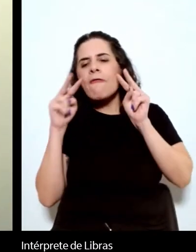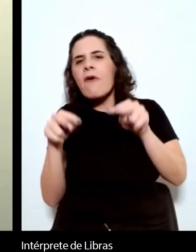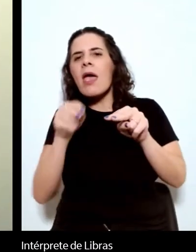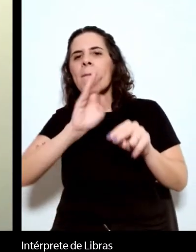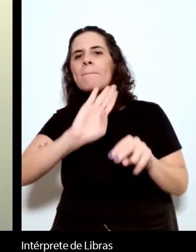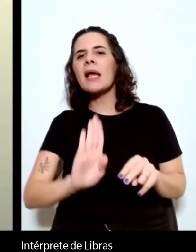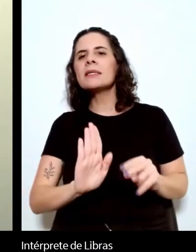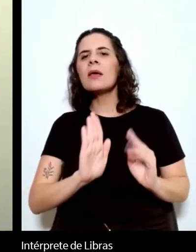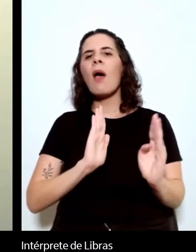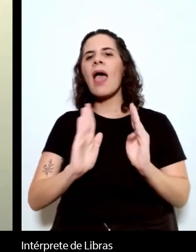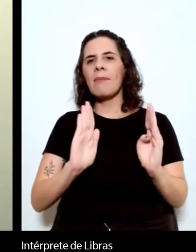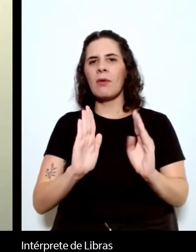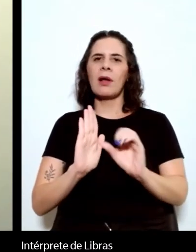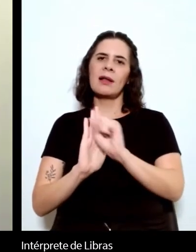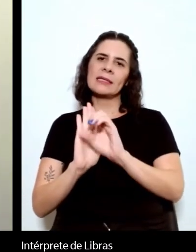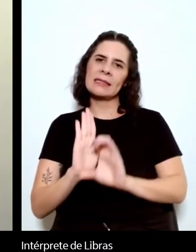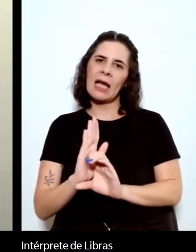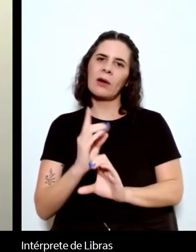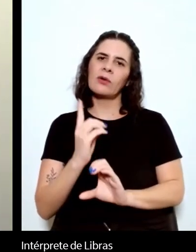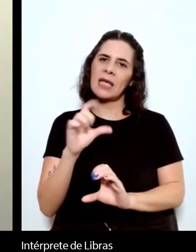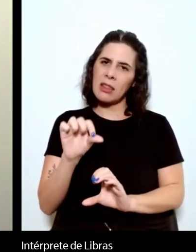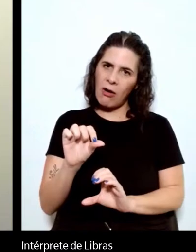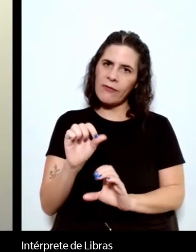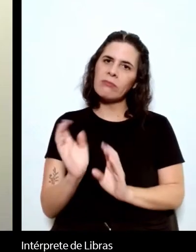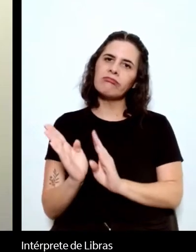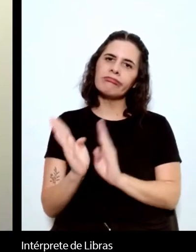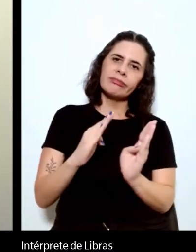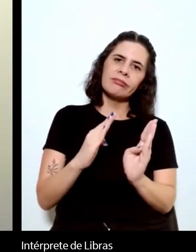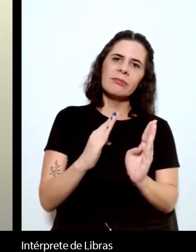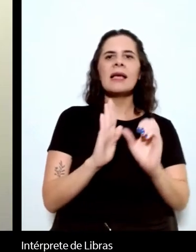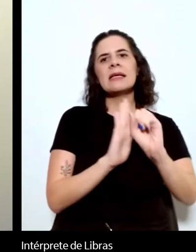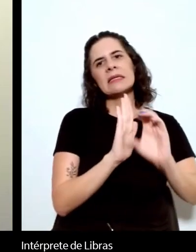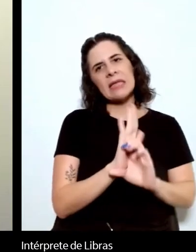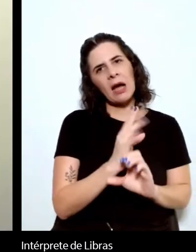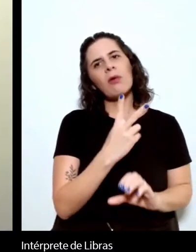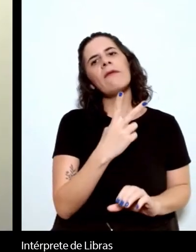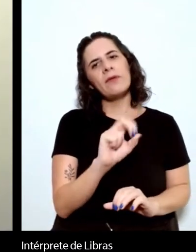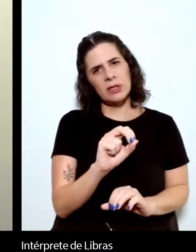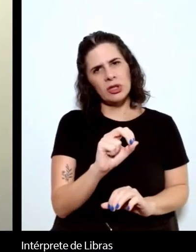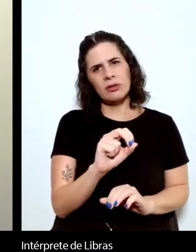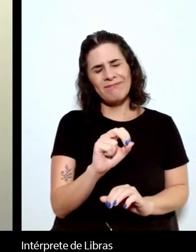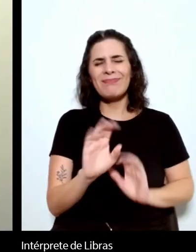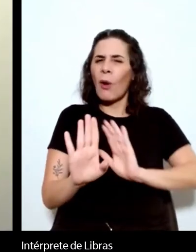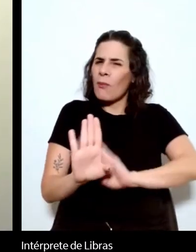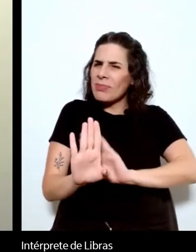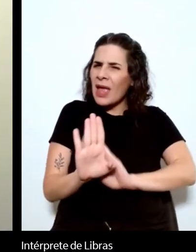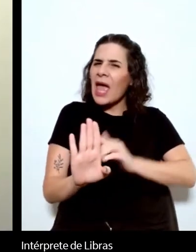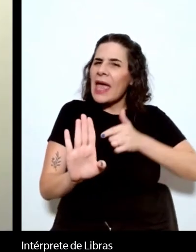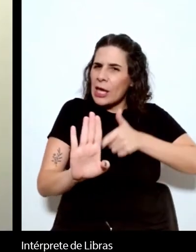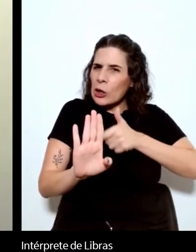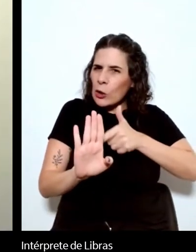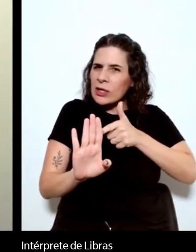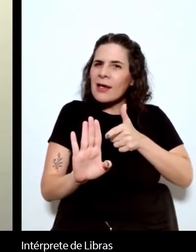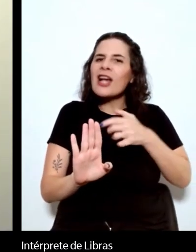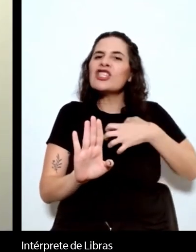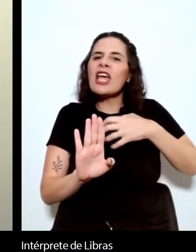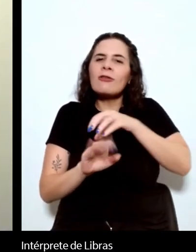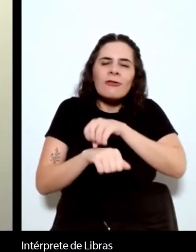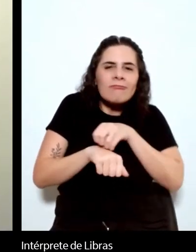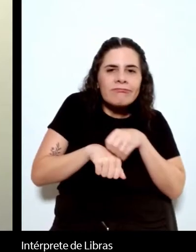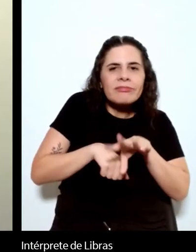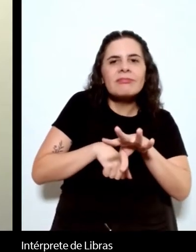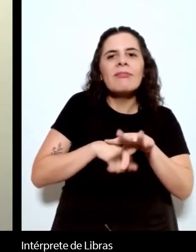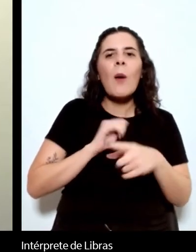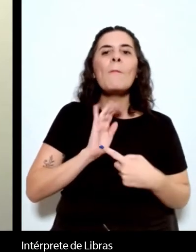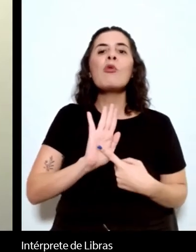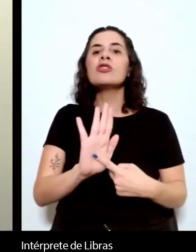é através da ironia que eles passam essa visão que eles têm do momento histórico que eles estão vivendo né